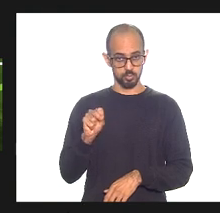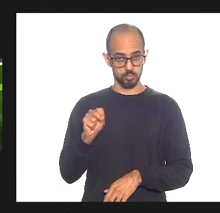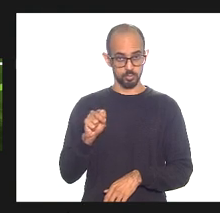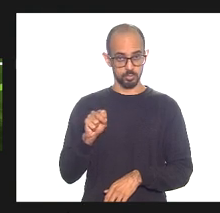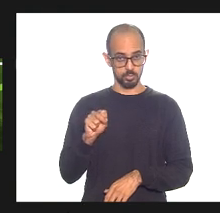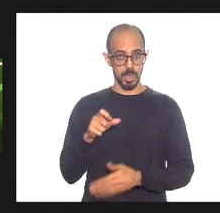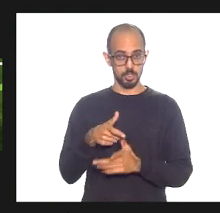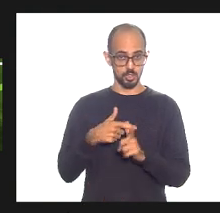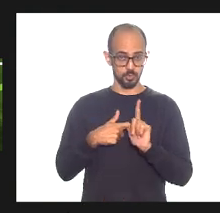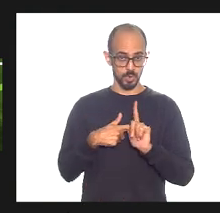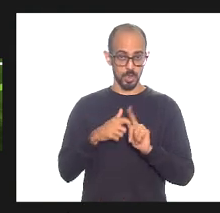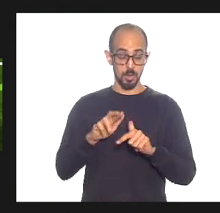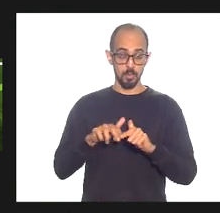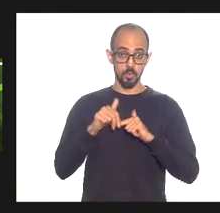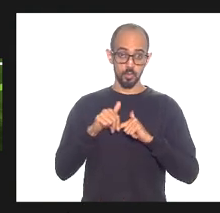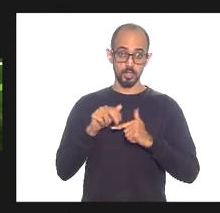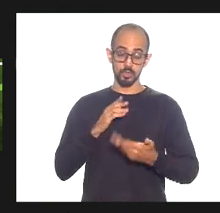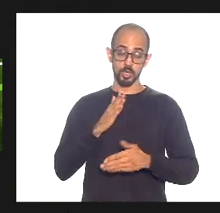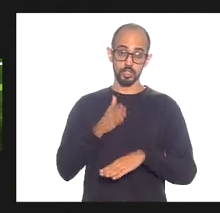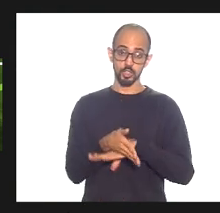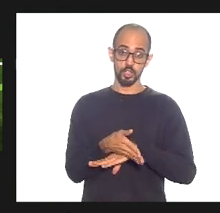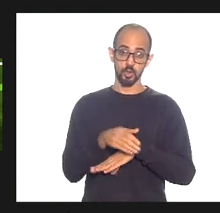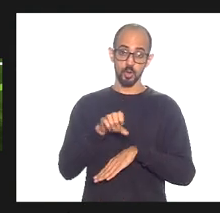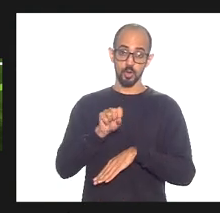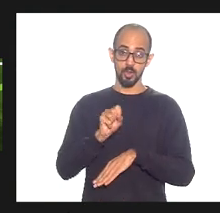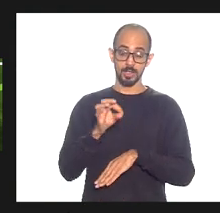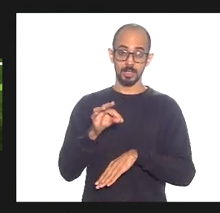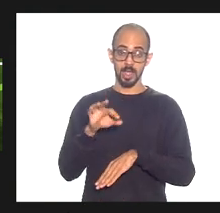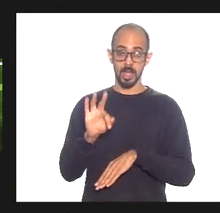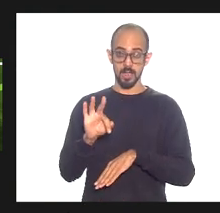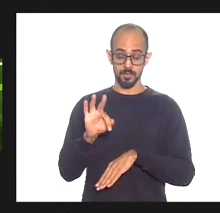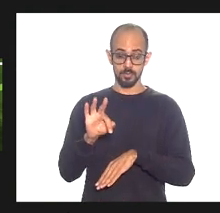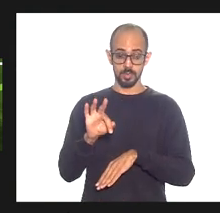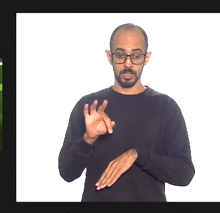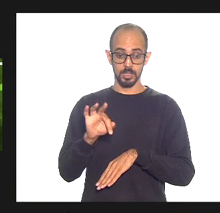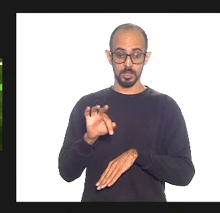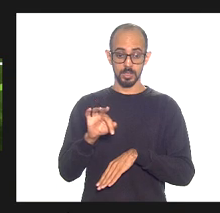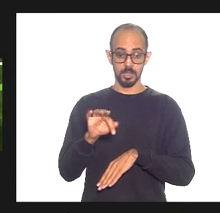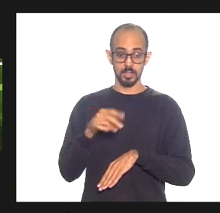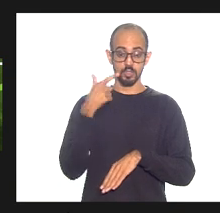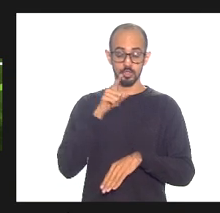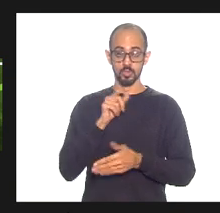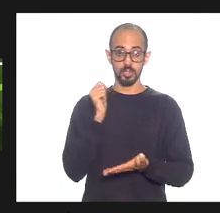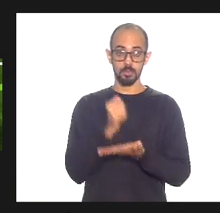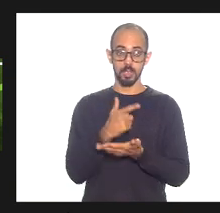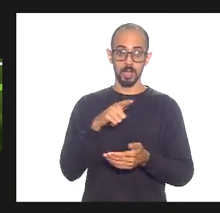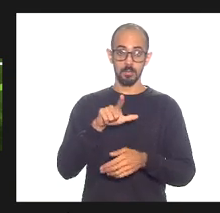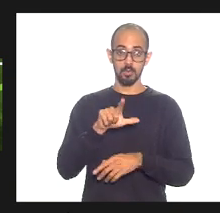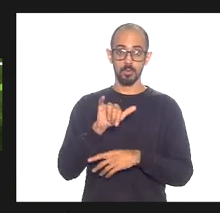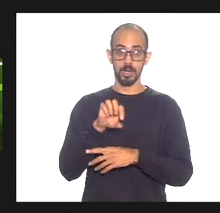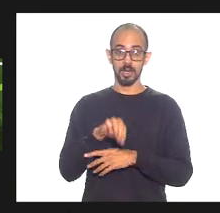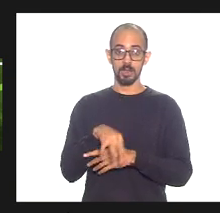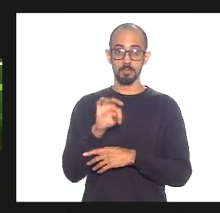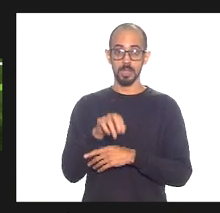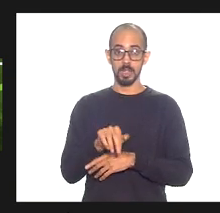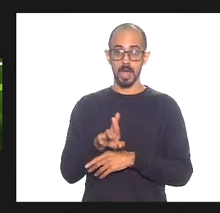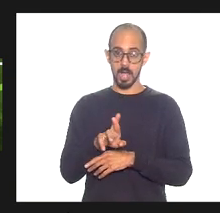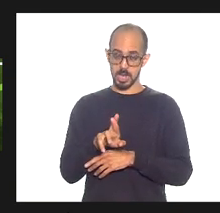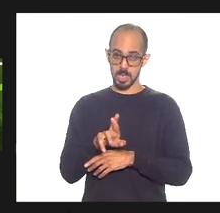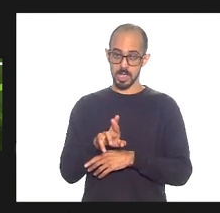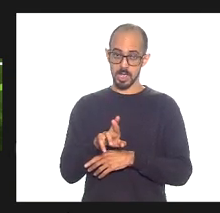conseguiu uma suspensão do pagamento da dívida por uma liminar então nós estamos pendurados por uma liminar